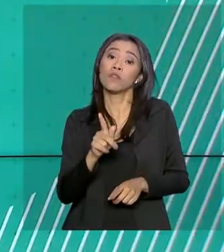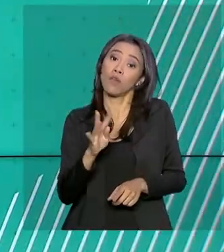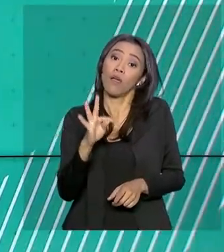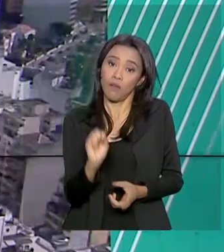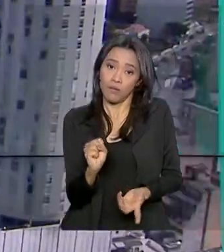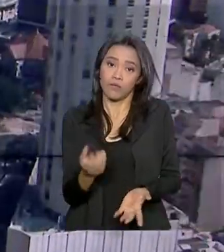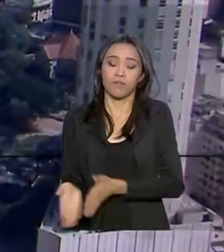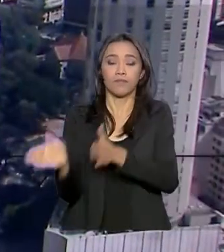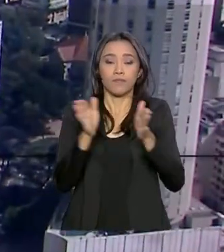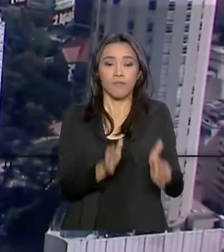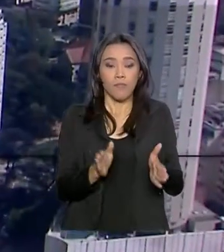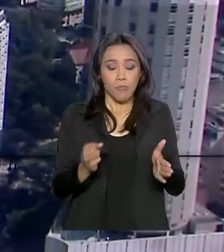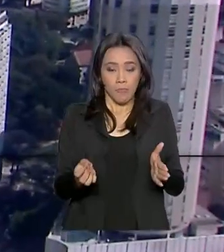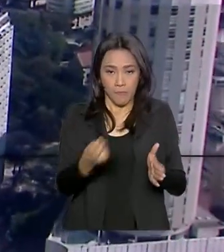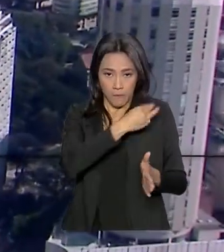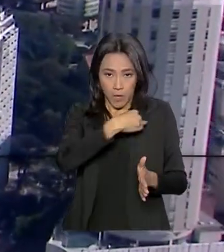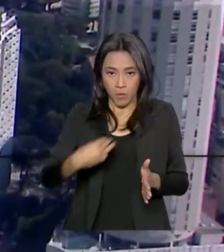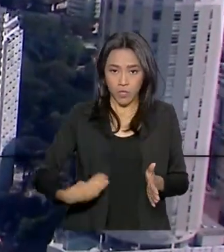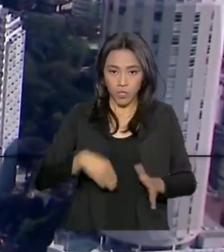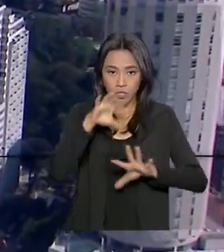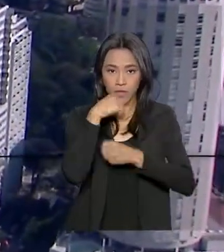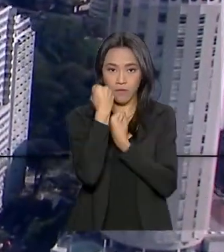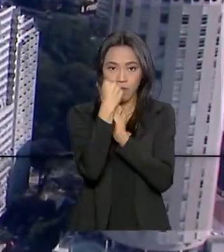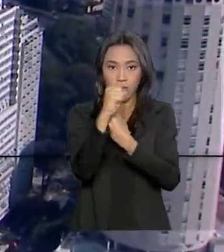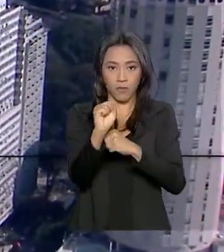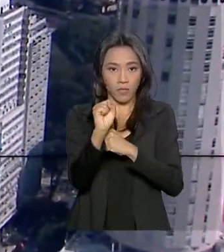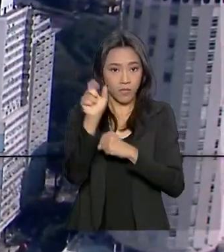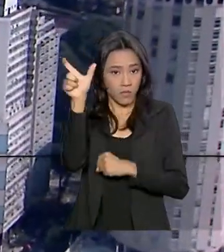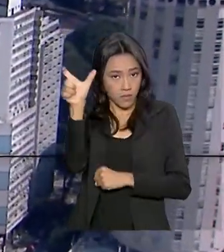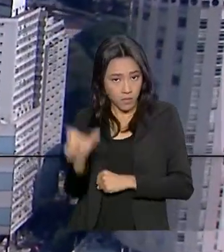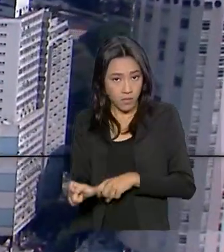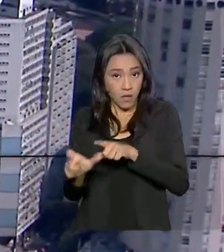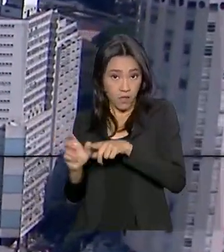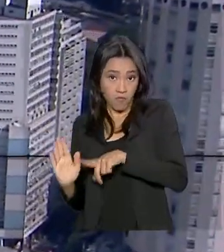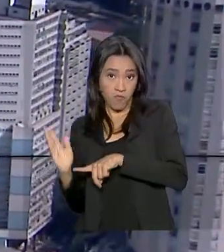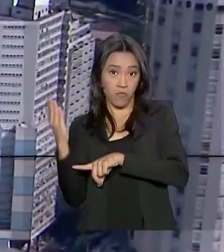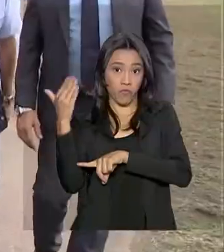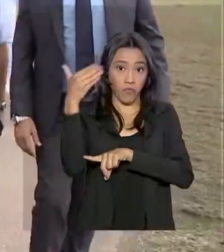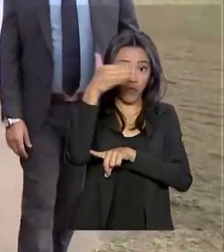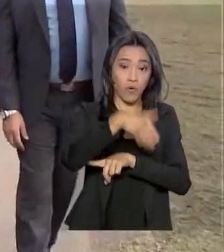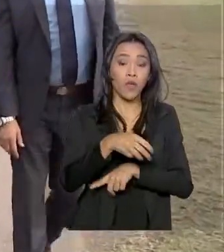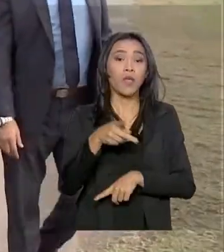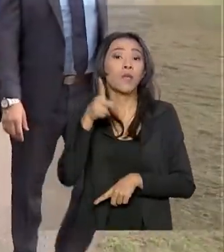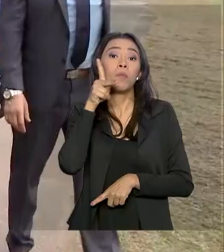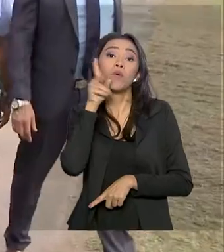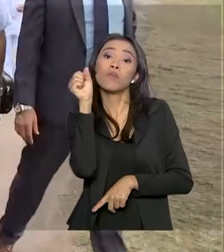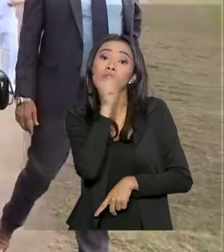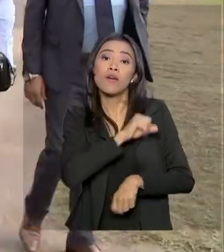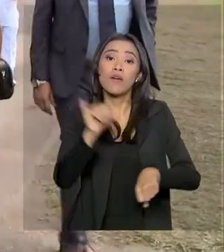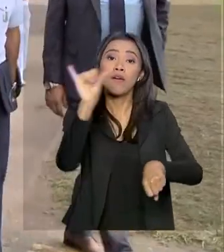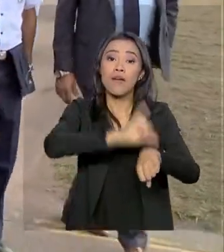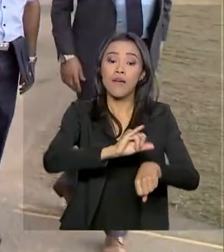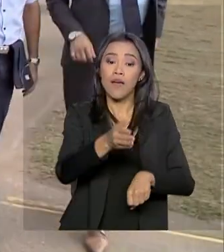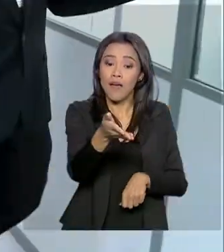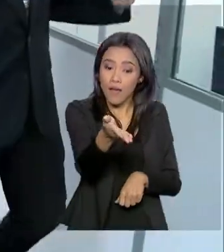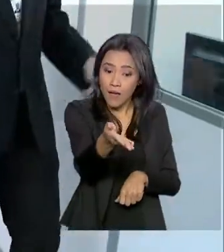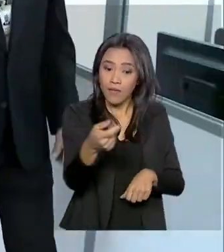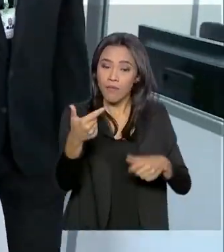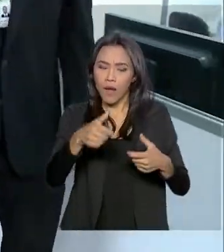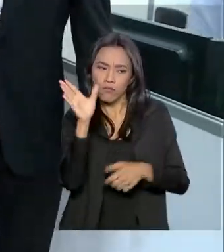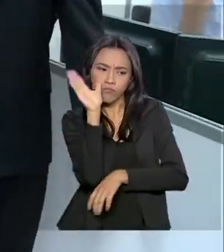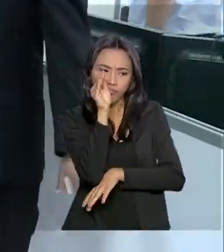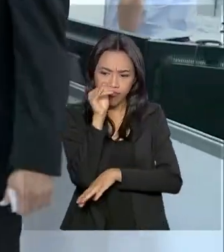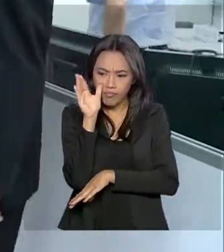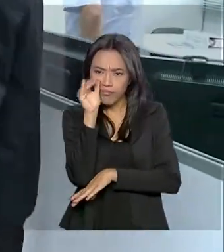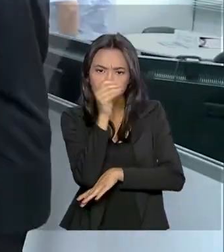E o ministro da Defesa, Fernando Azevedo e Silva, está hoje em Porto Velho, Rondônia, para acompanhar de perto as ações da Operação